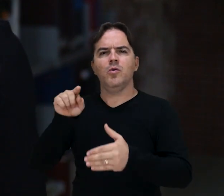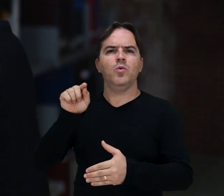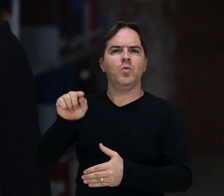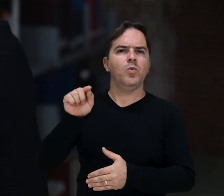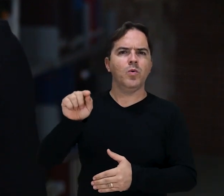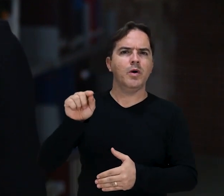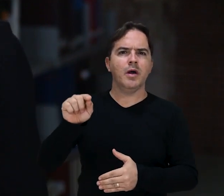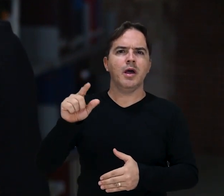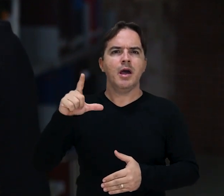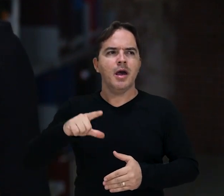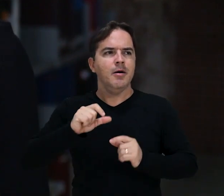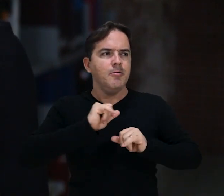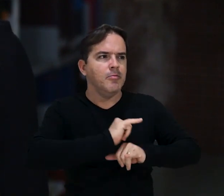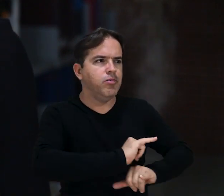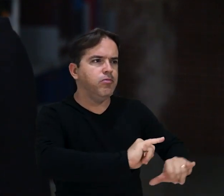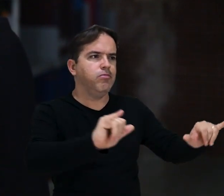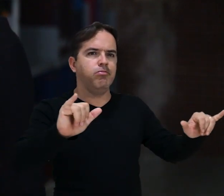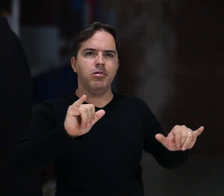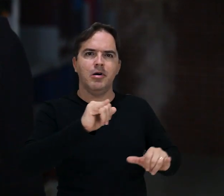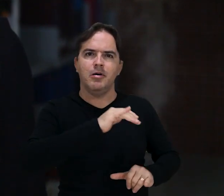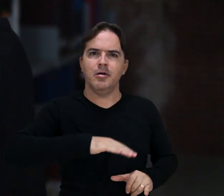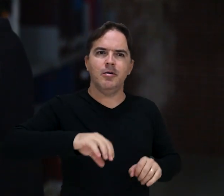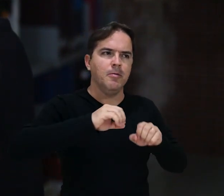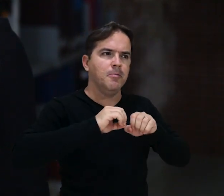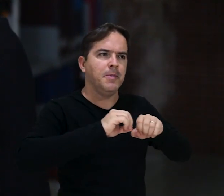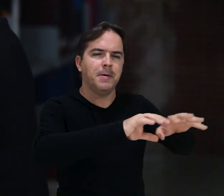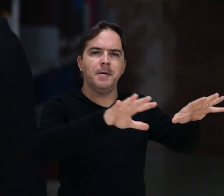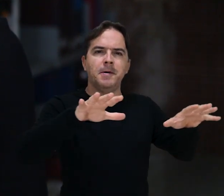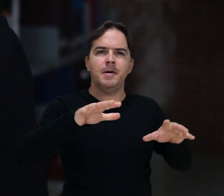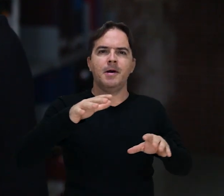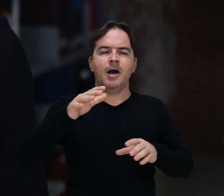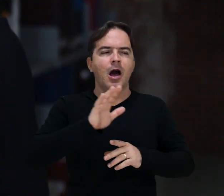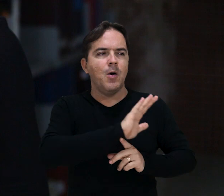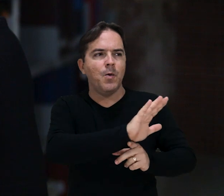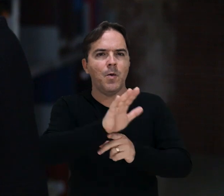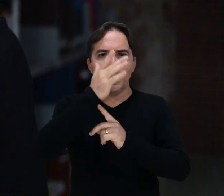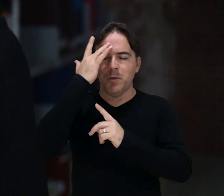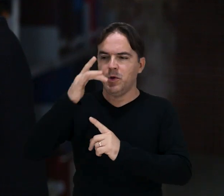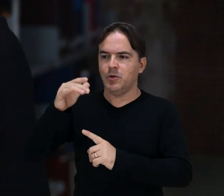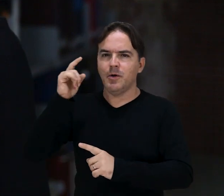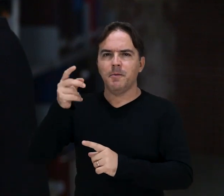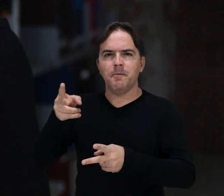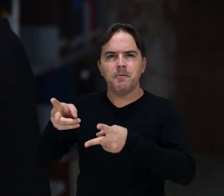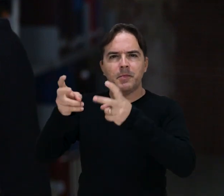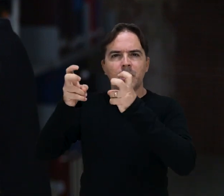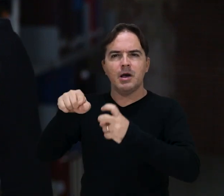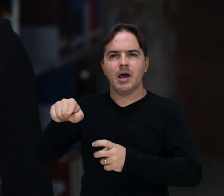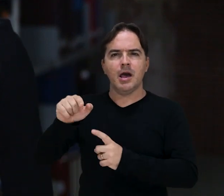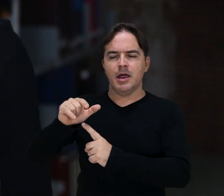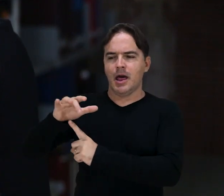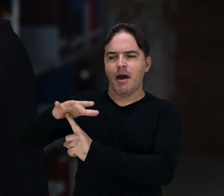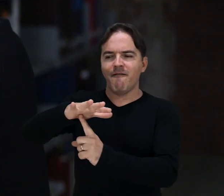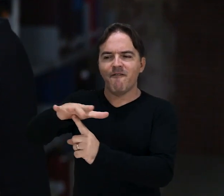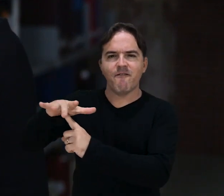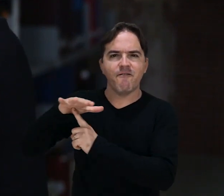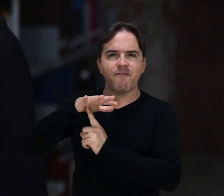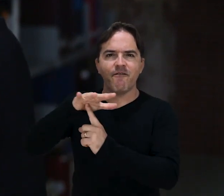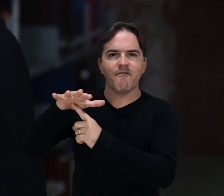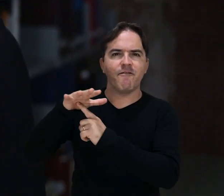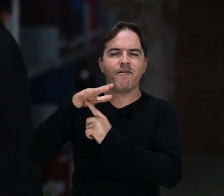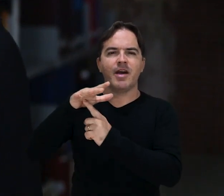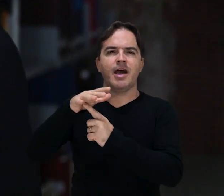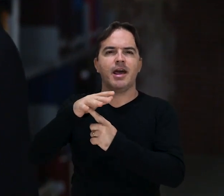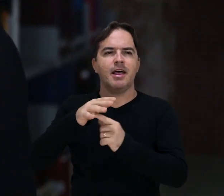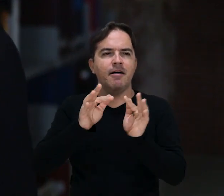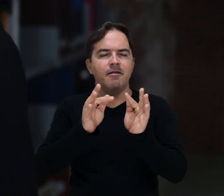os conceitos, as características e os benefícios das feiras e também dos produtos orgânicos e agroecológicos numa linguagem mais